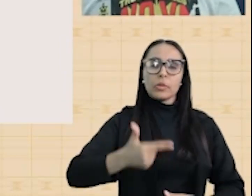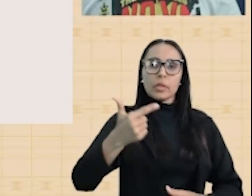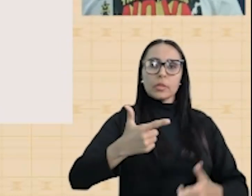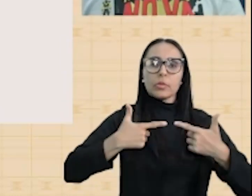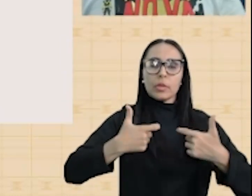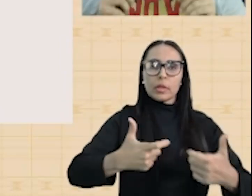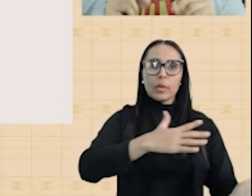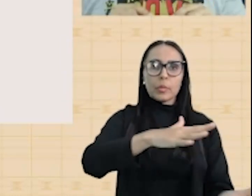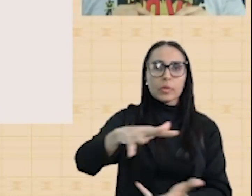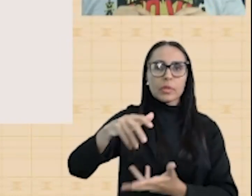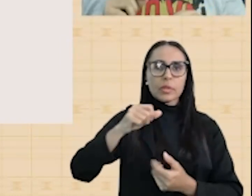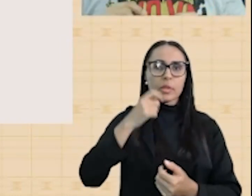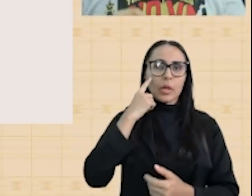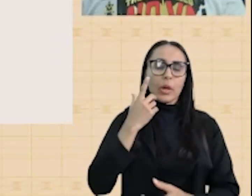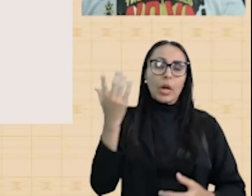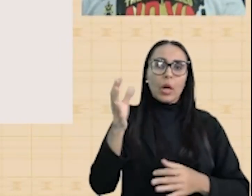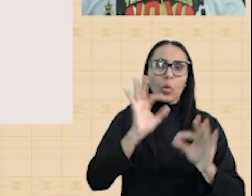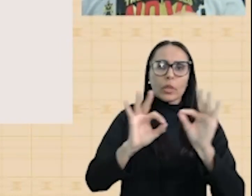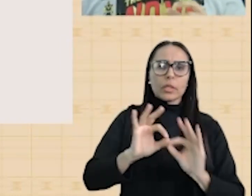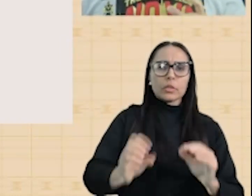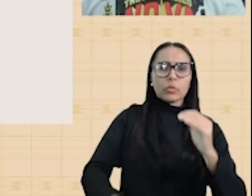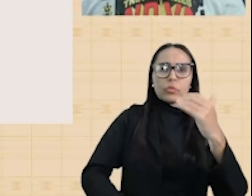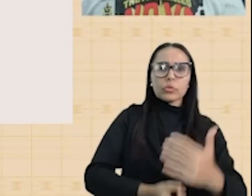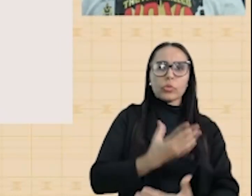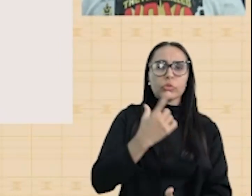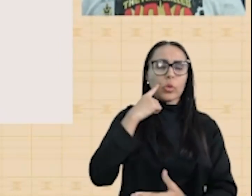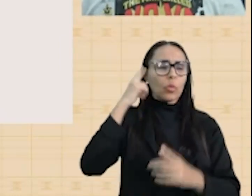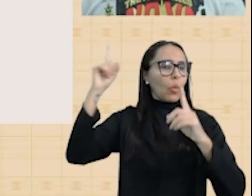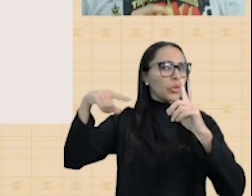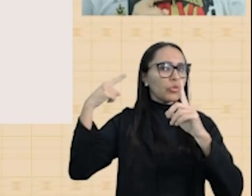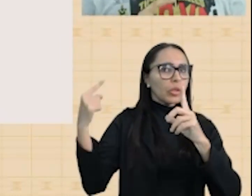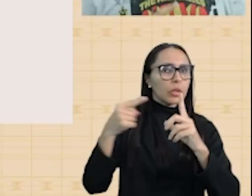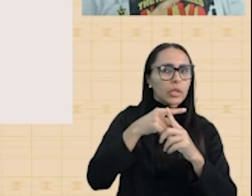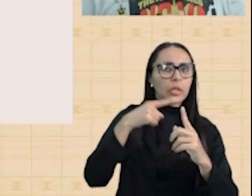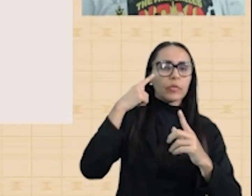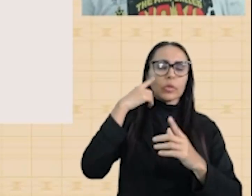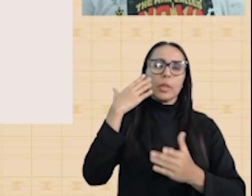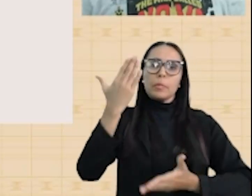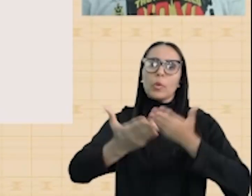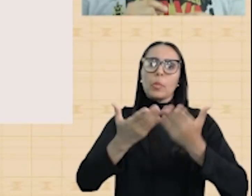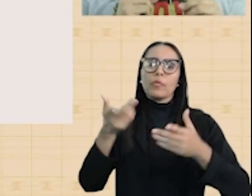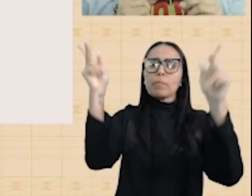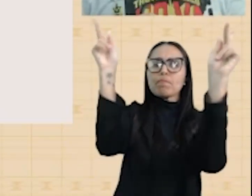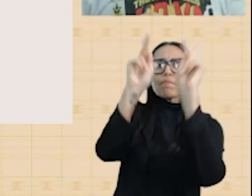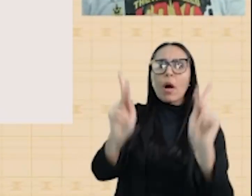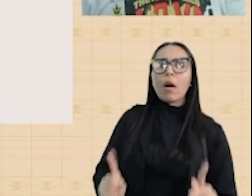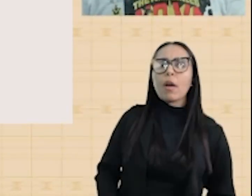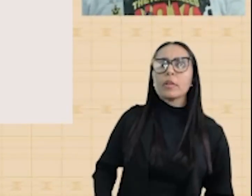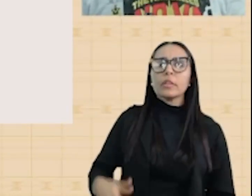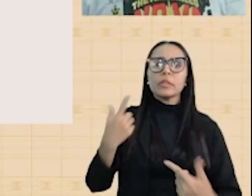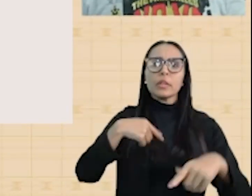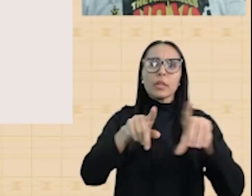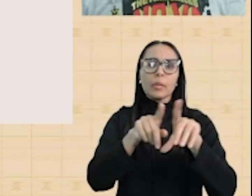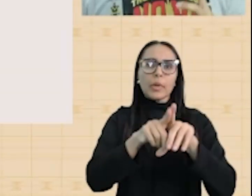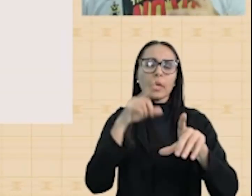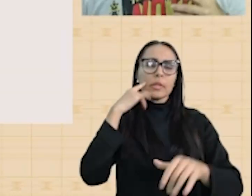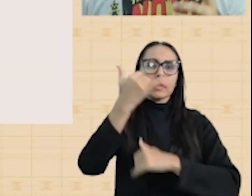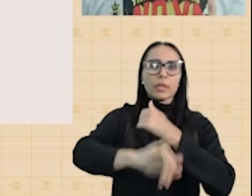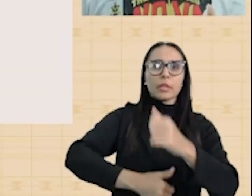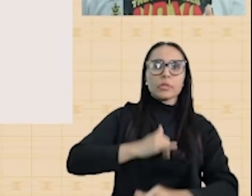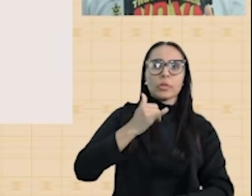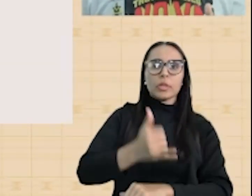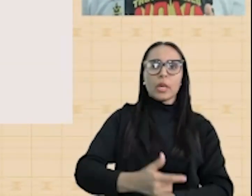Mundial. A organização foi fundada com o objetivo de promover a paz, a cooperação internacional